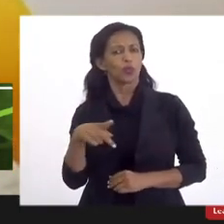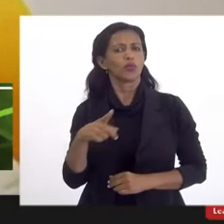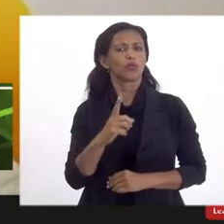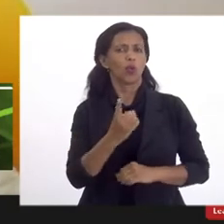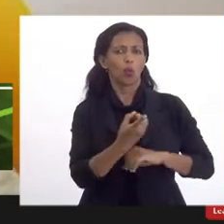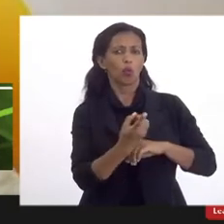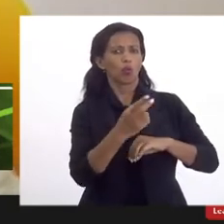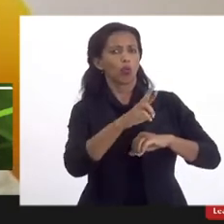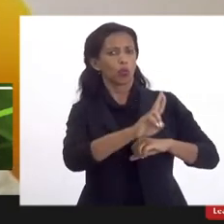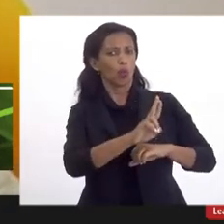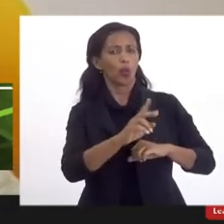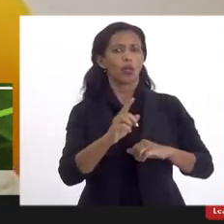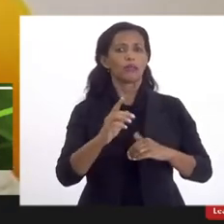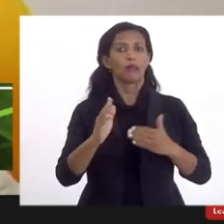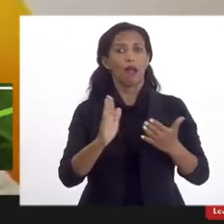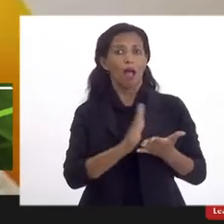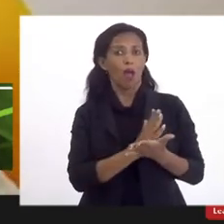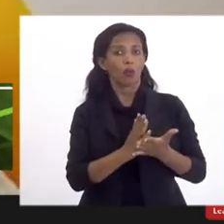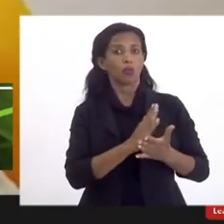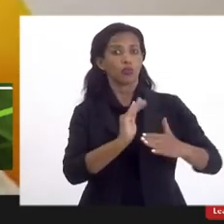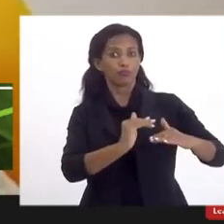e alguns pós-doutores,